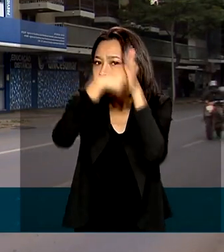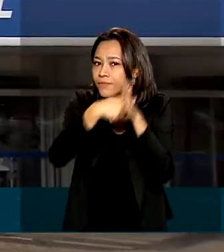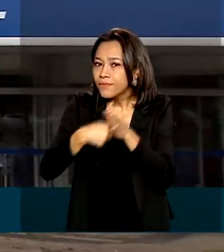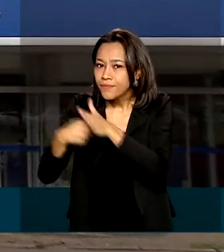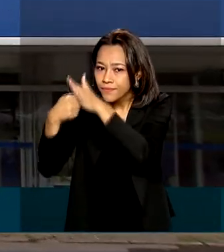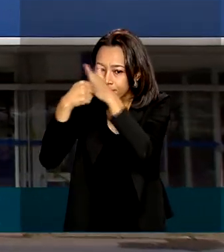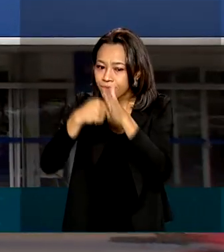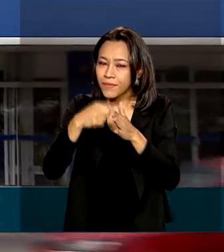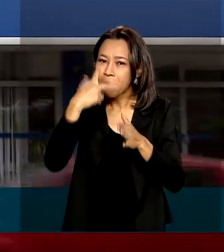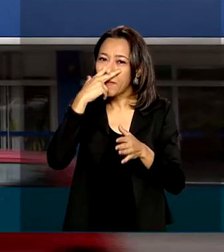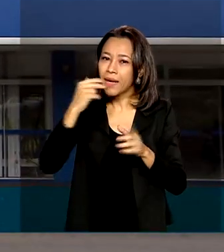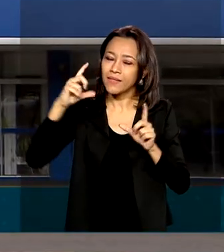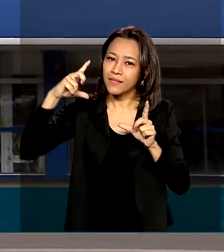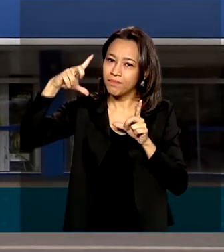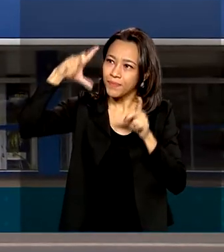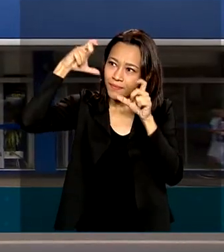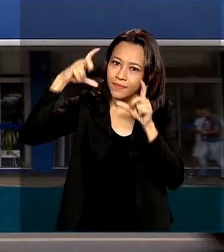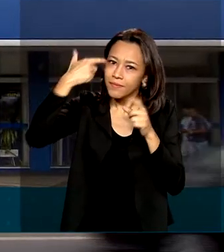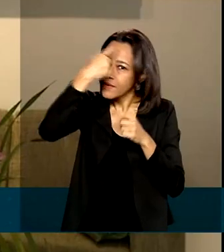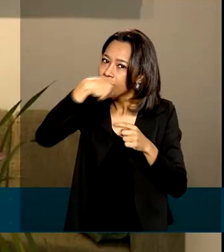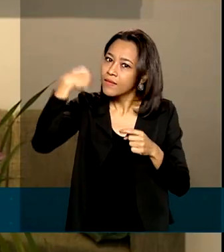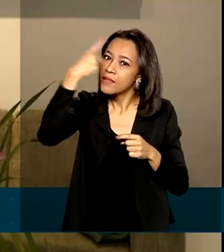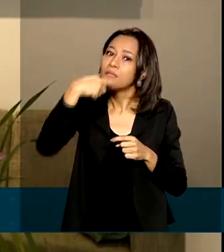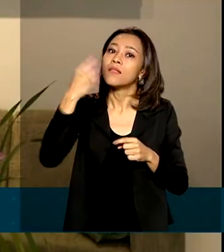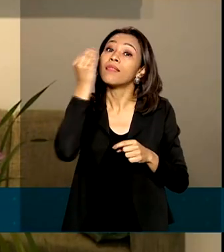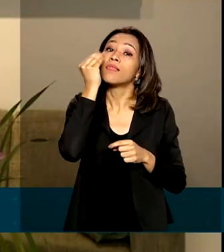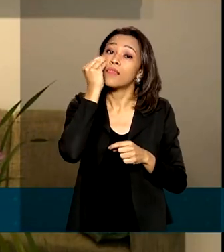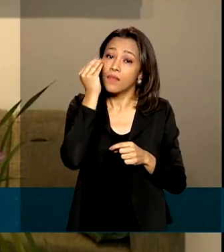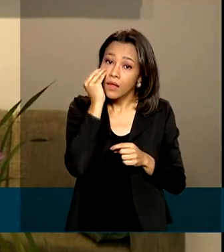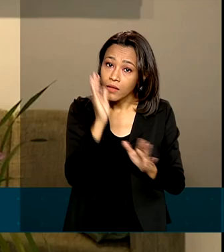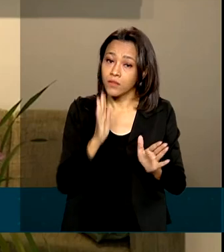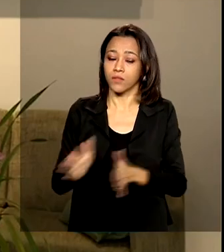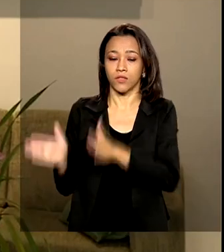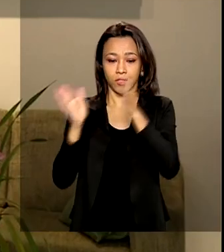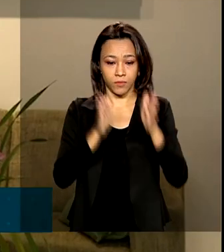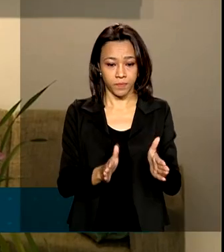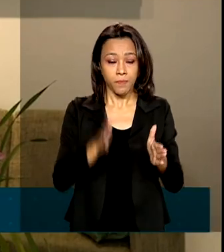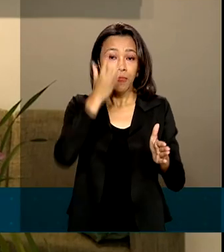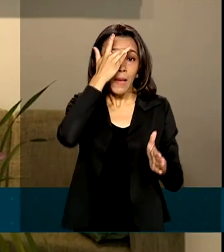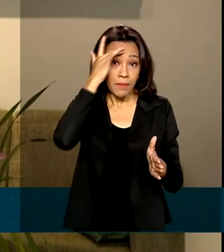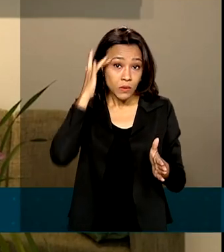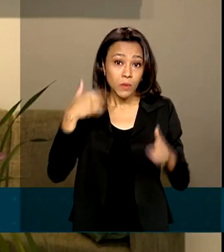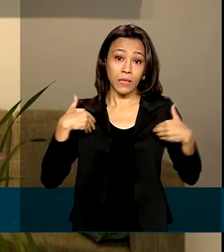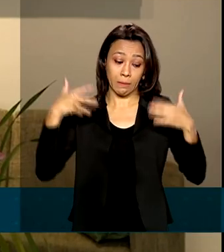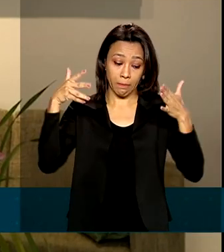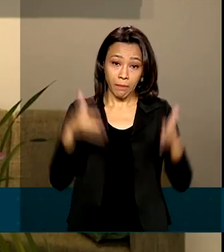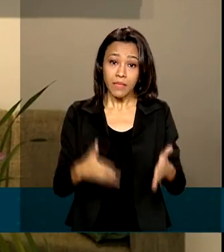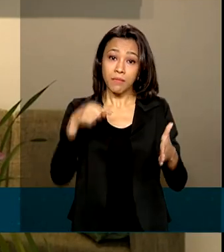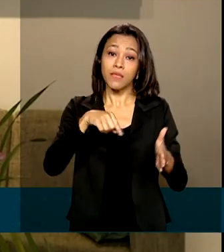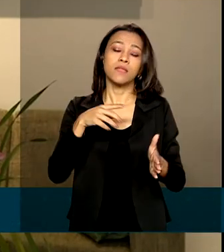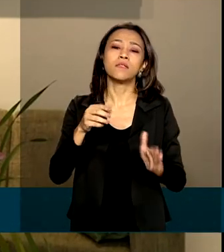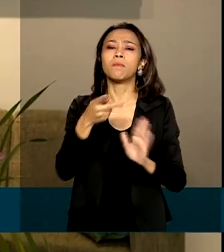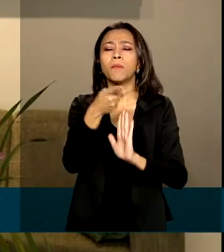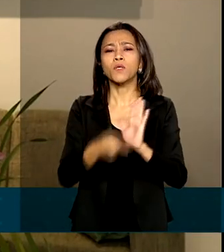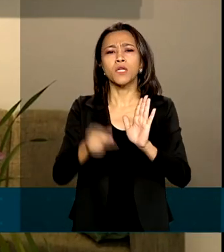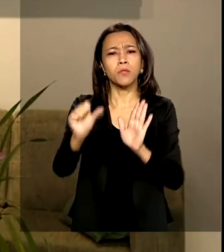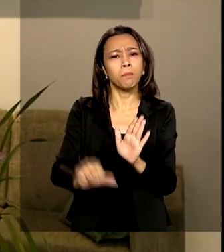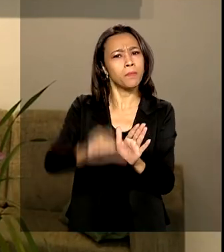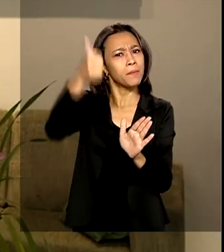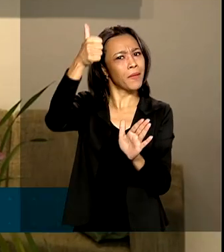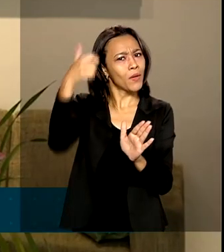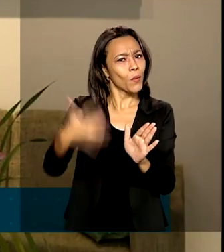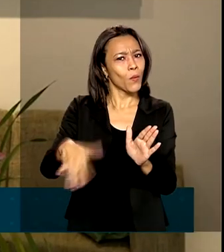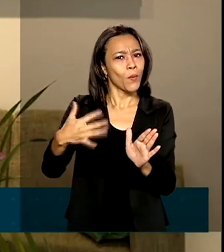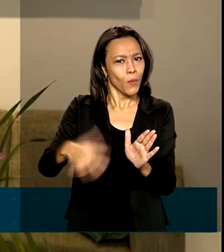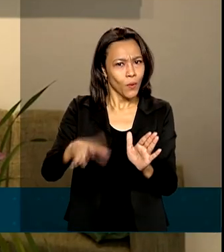a selfie. O serviço está em teste. O beneficiário que participar do projeto piloto por biometria já